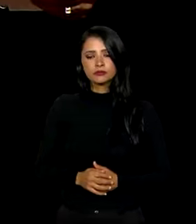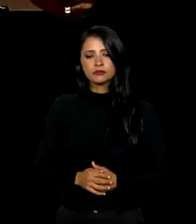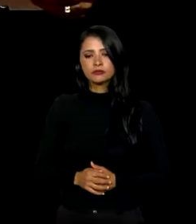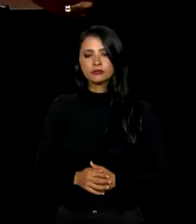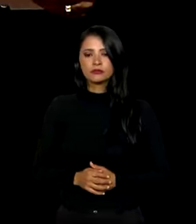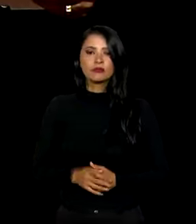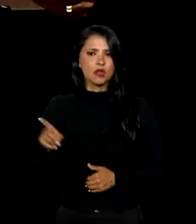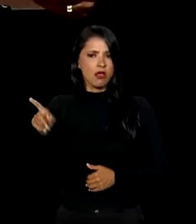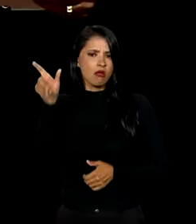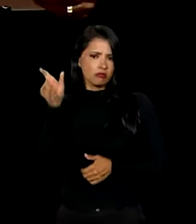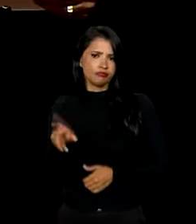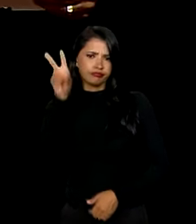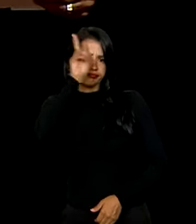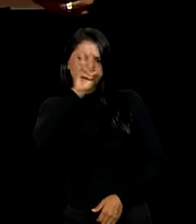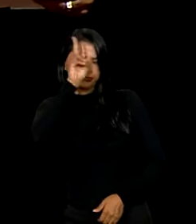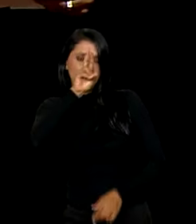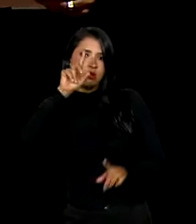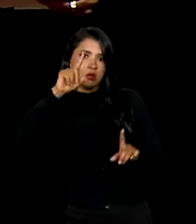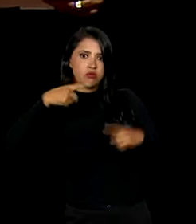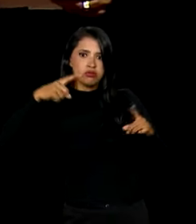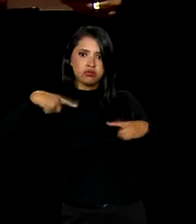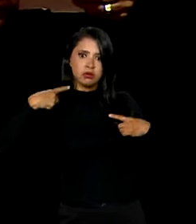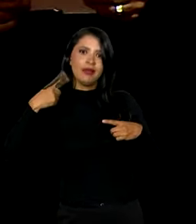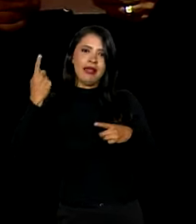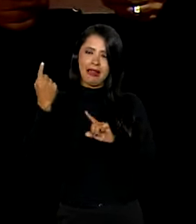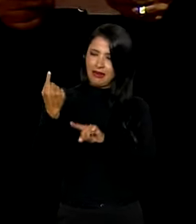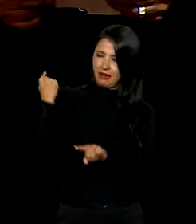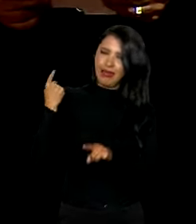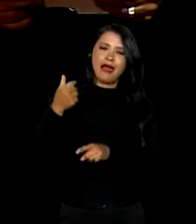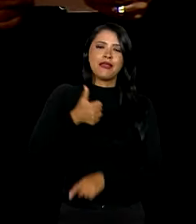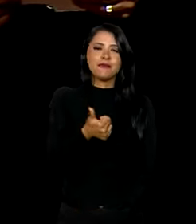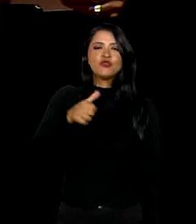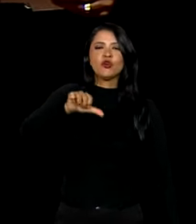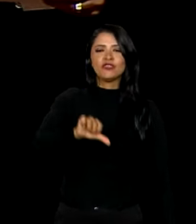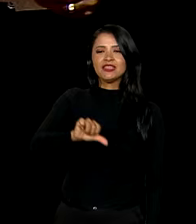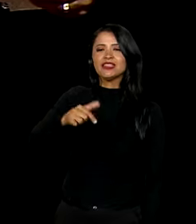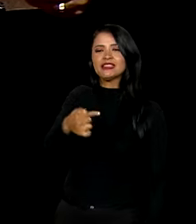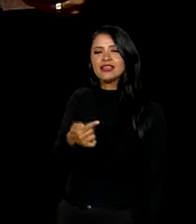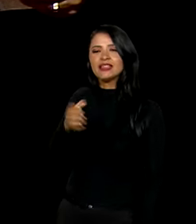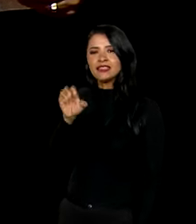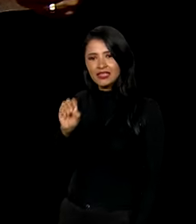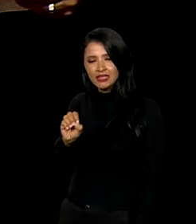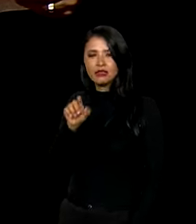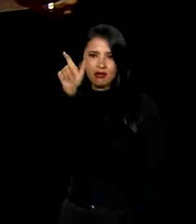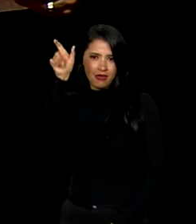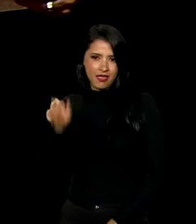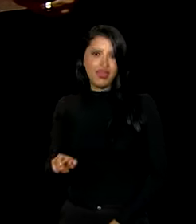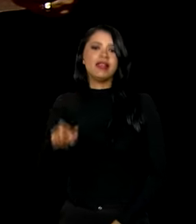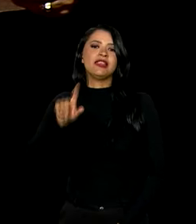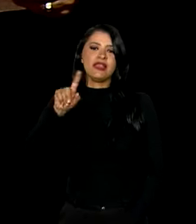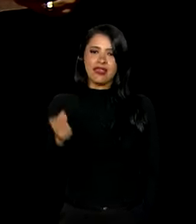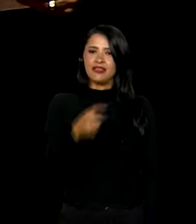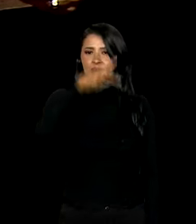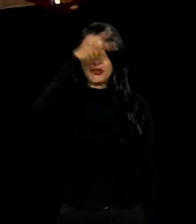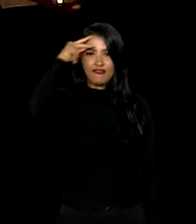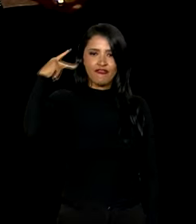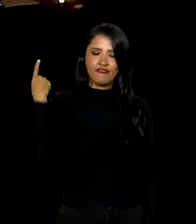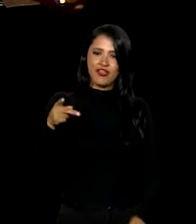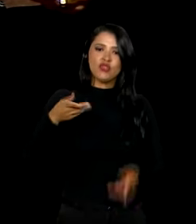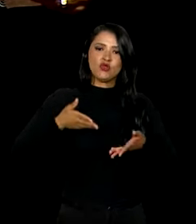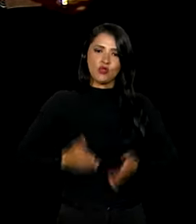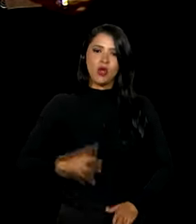Ele lembrou dos desafios que enfrentou na década de 1970, quando foi prefeito da cidade natal,